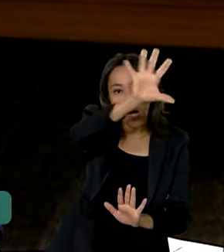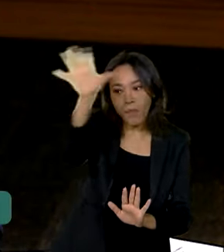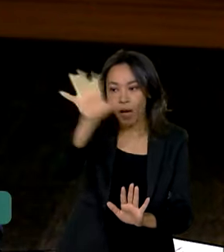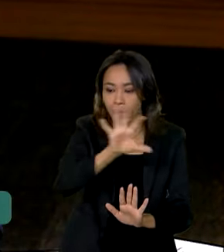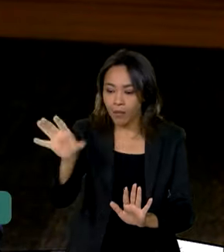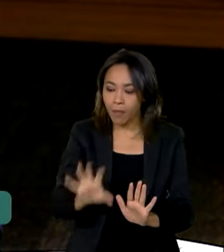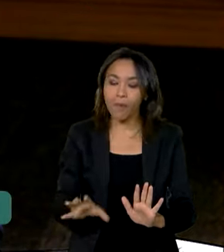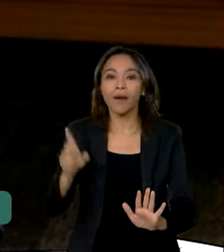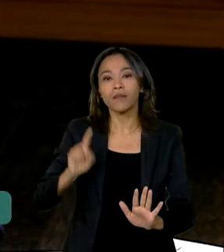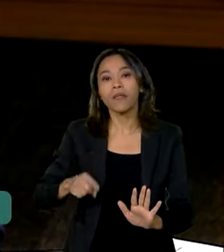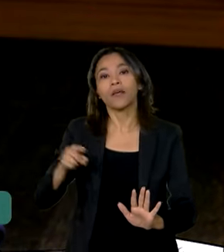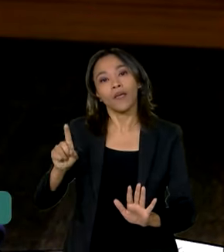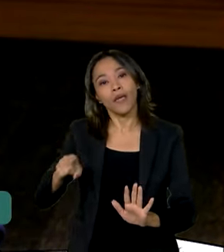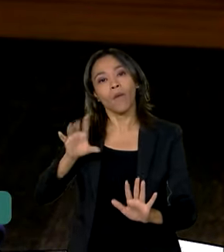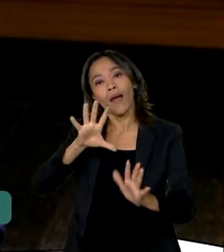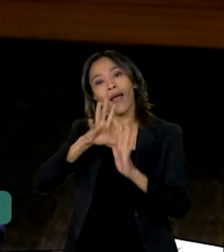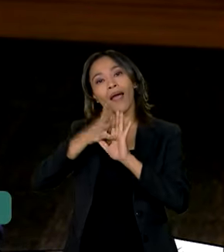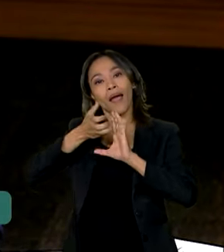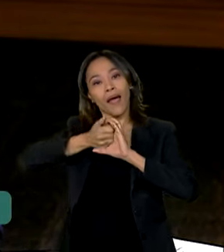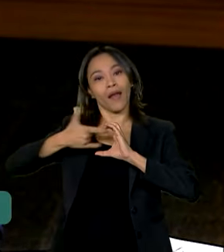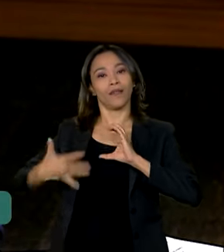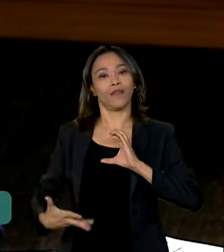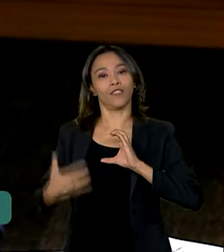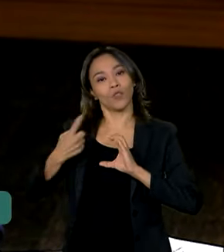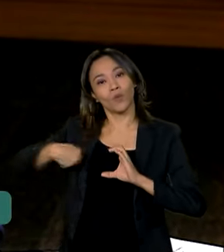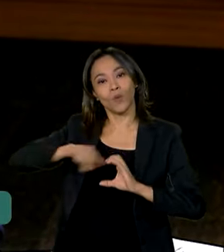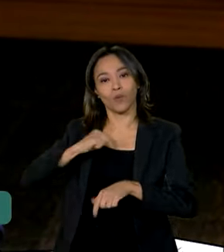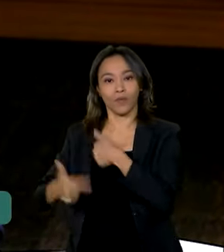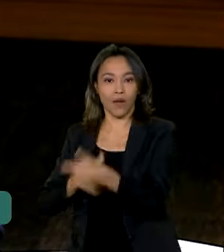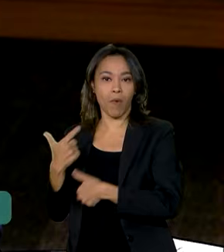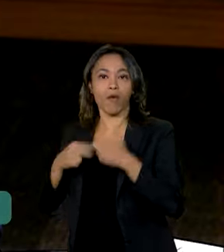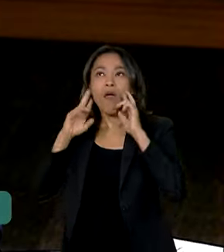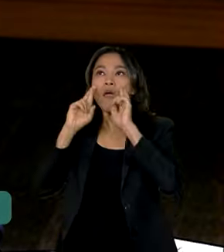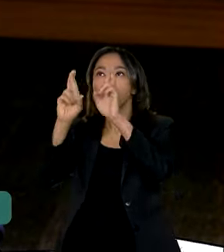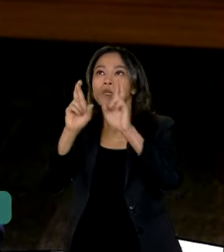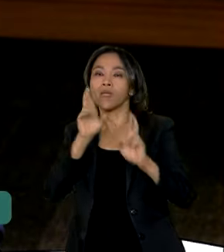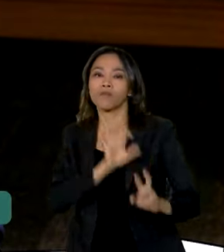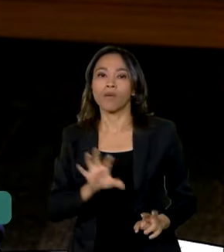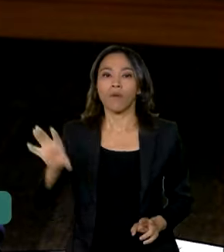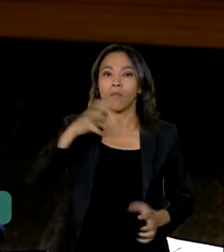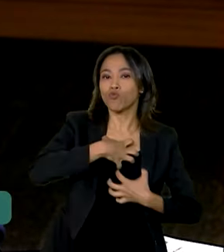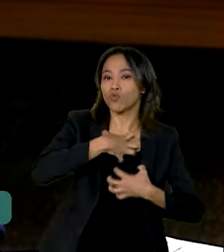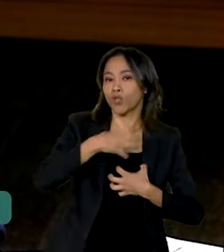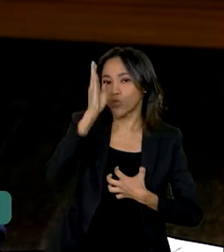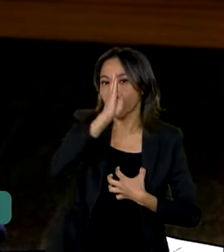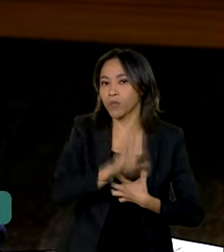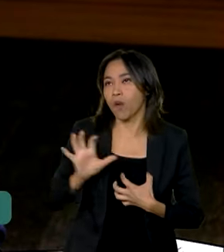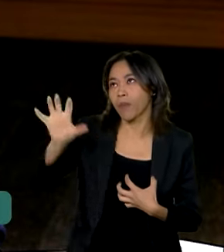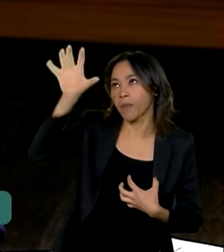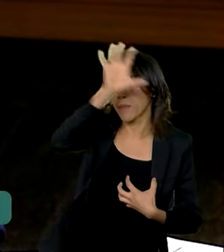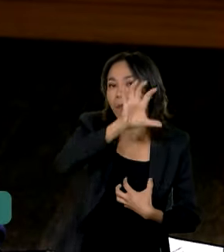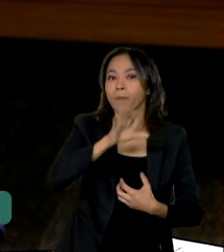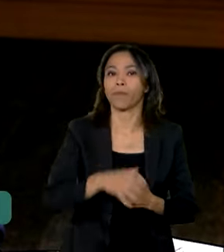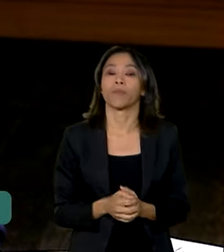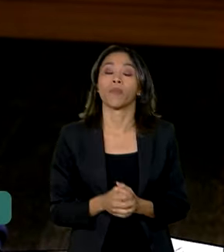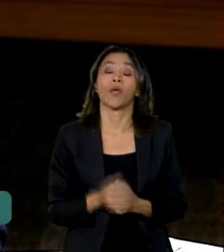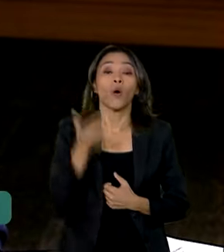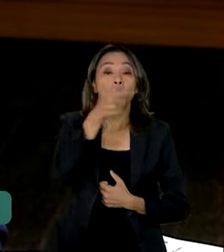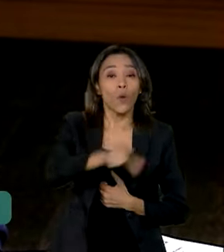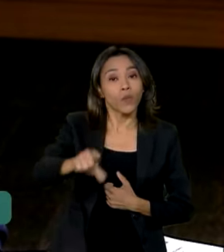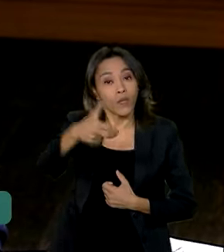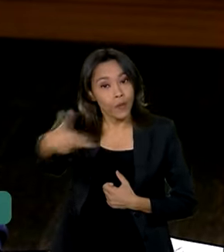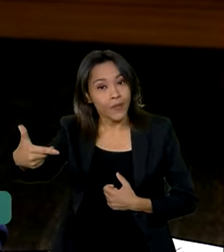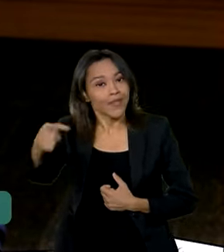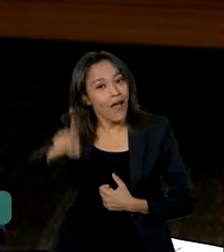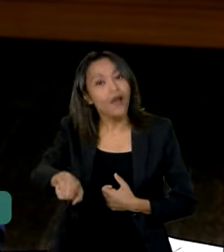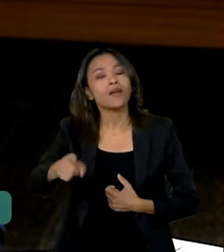nossa gestão na SECOM. Agora, você falou uma coisa que para nós é muito importante, Karine. É a informação.